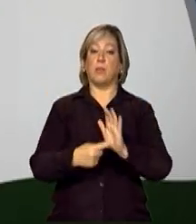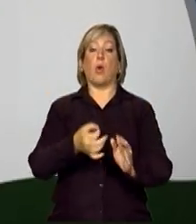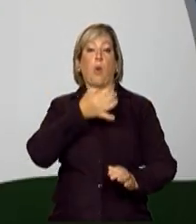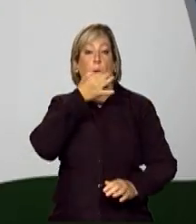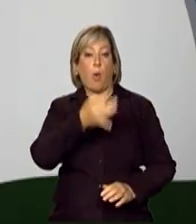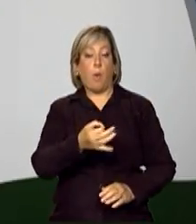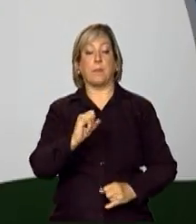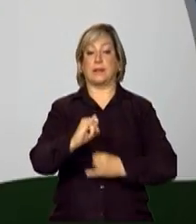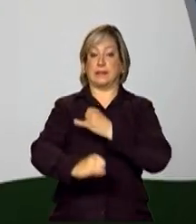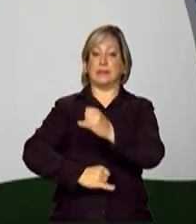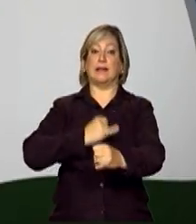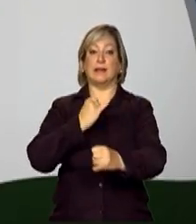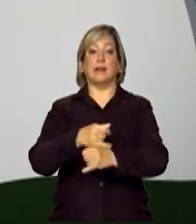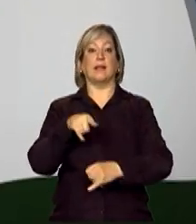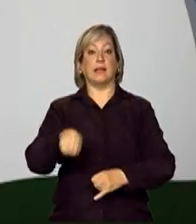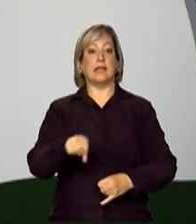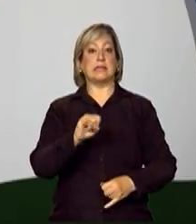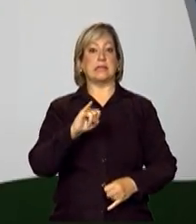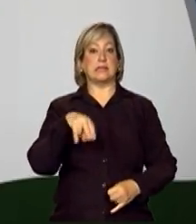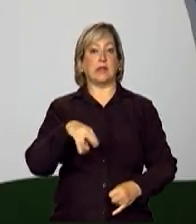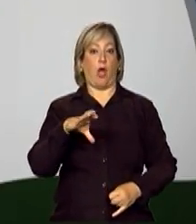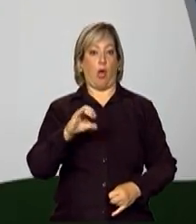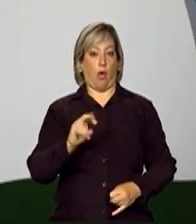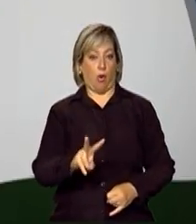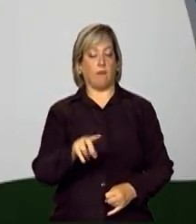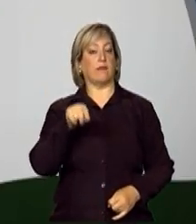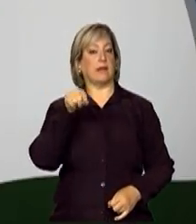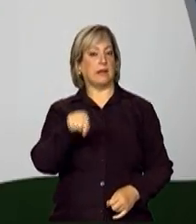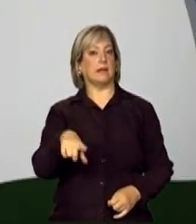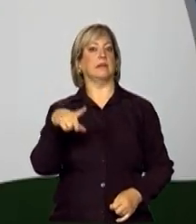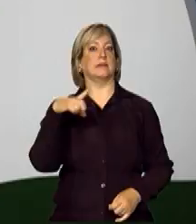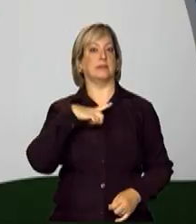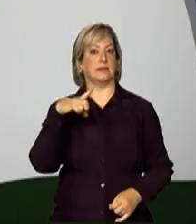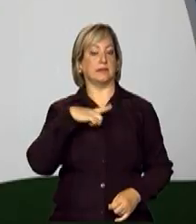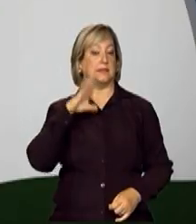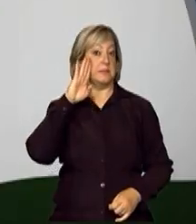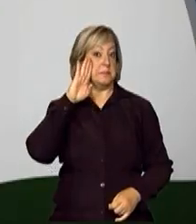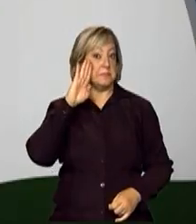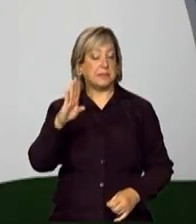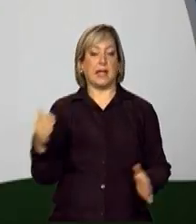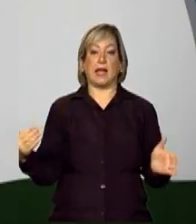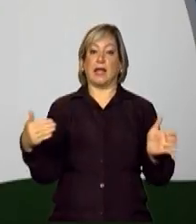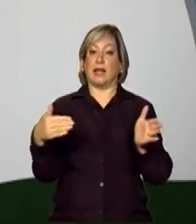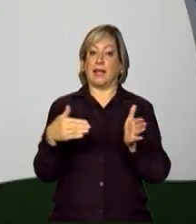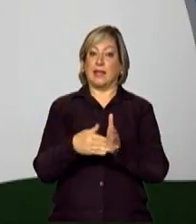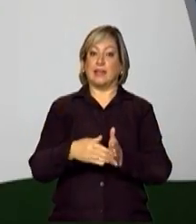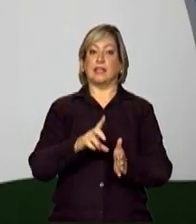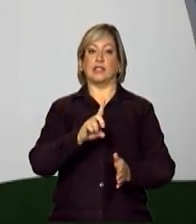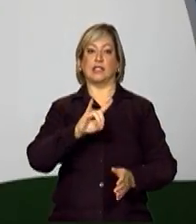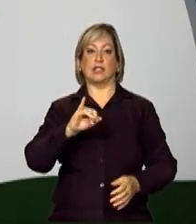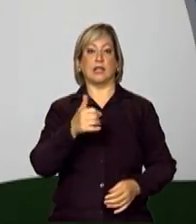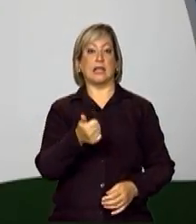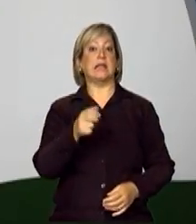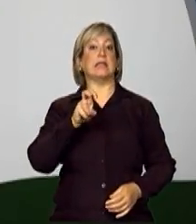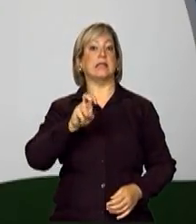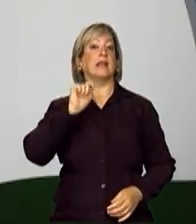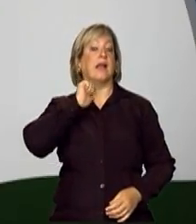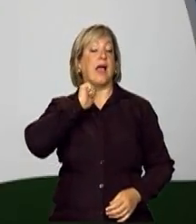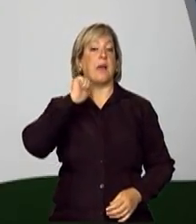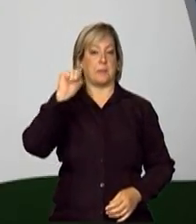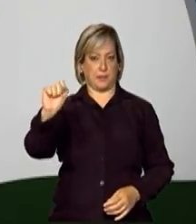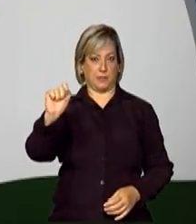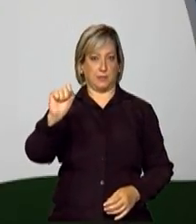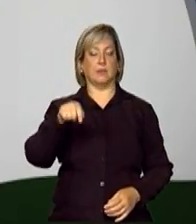propostas via internet no portal SINCOV, o Sistema de Gestão de Convênios e Contratos de Repasse. O prazo é até